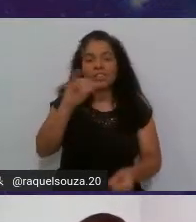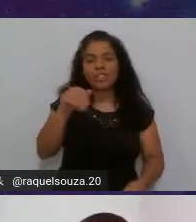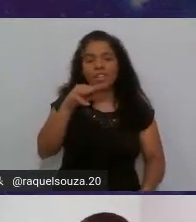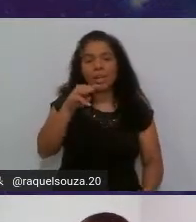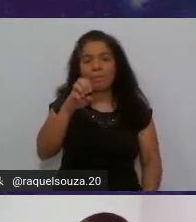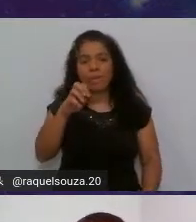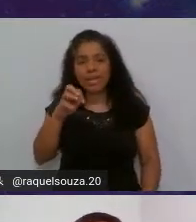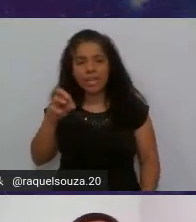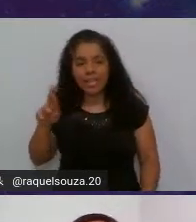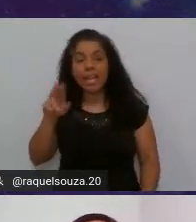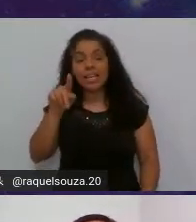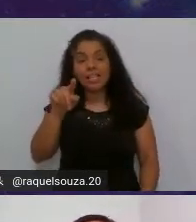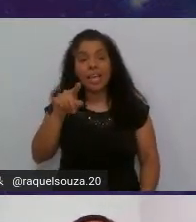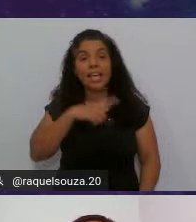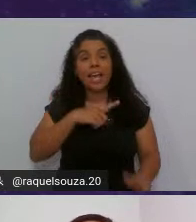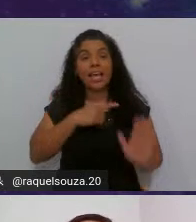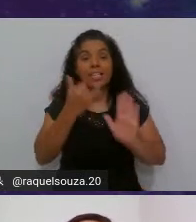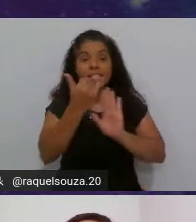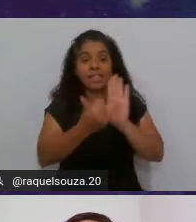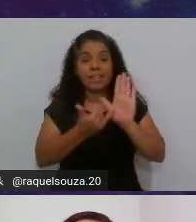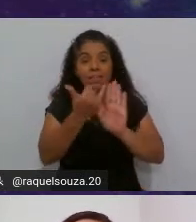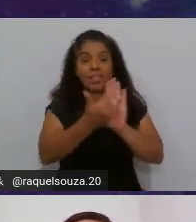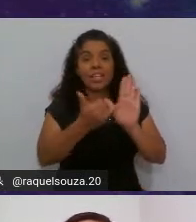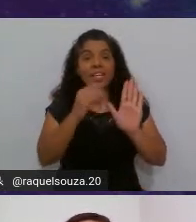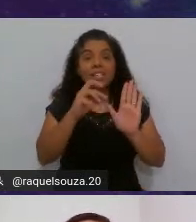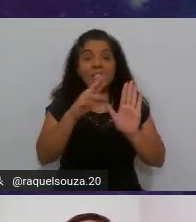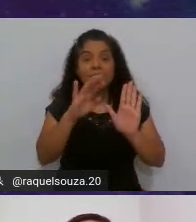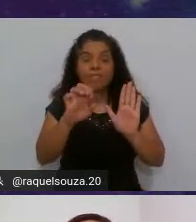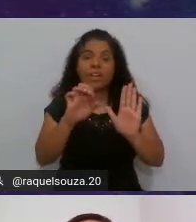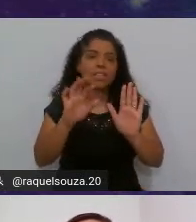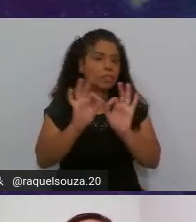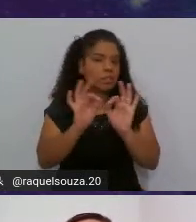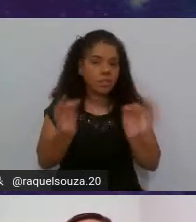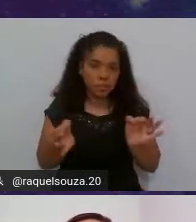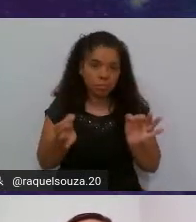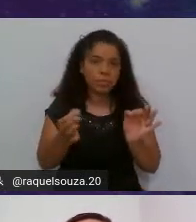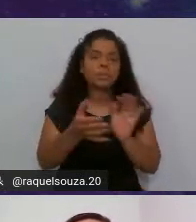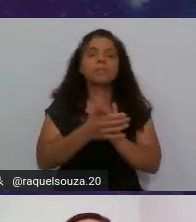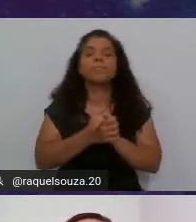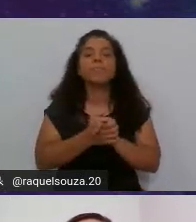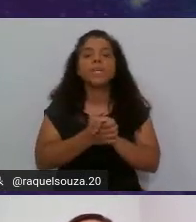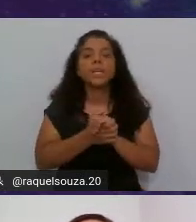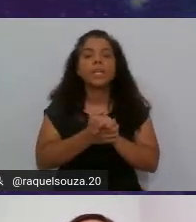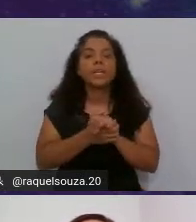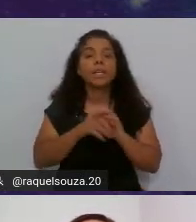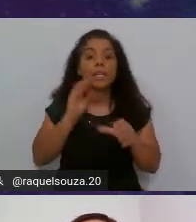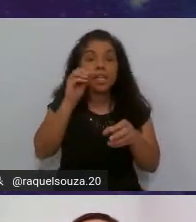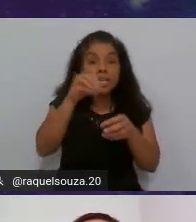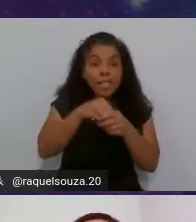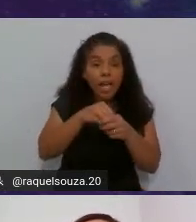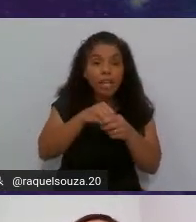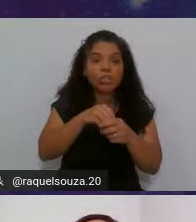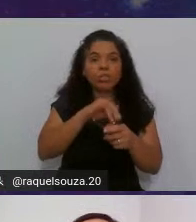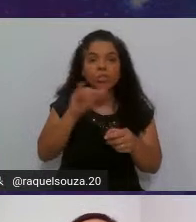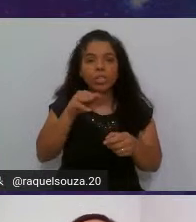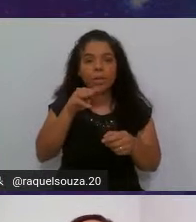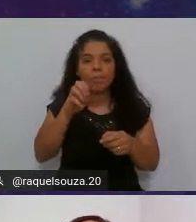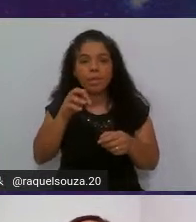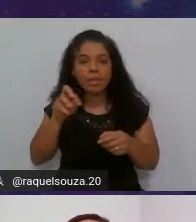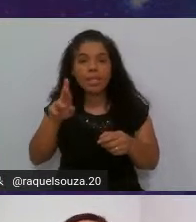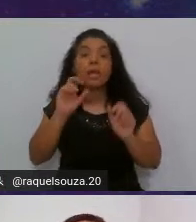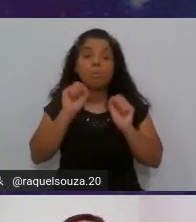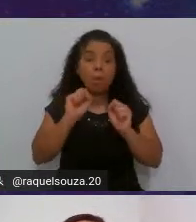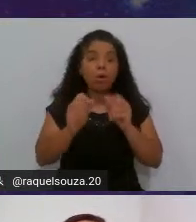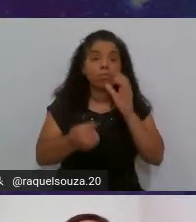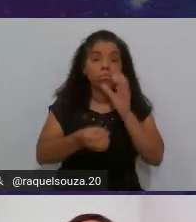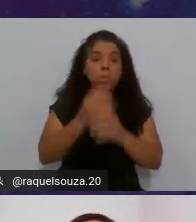tem essa interface bem simples e dentro do JMeeter a gente pode criar um